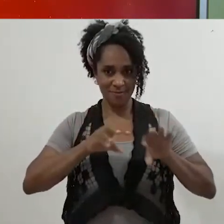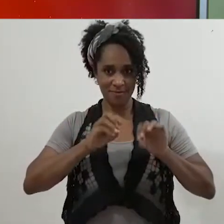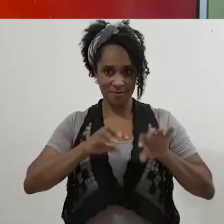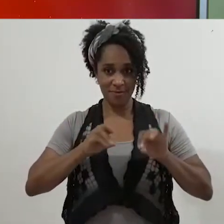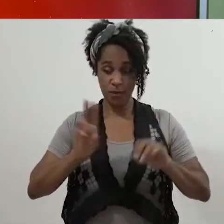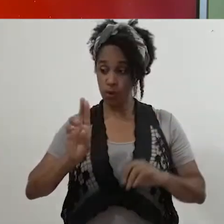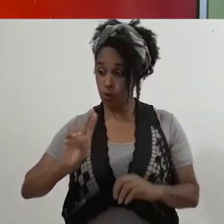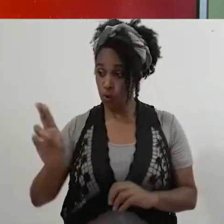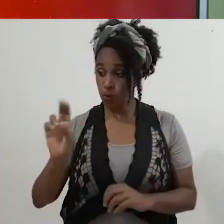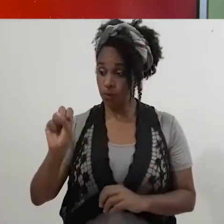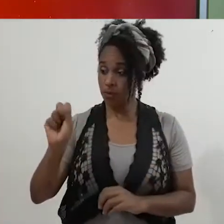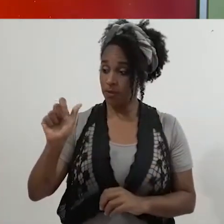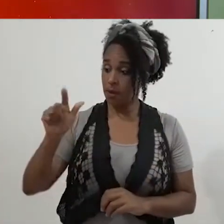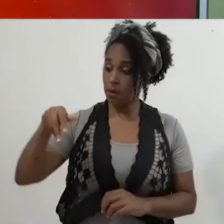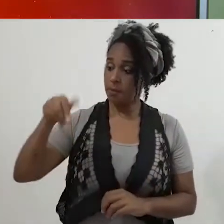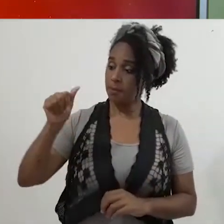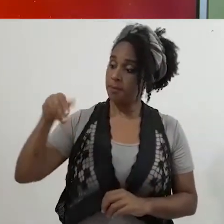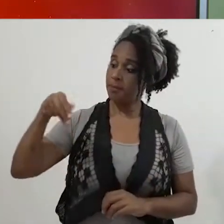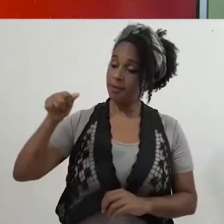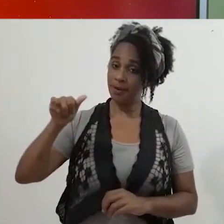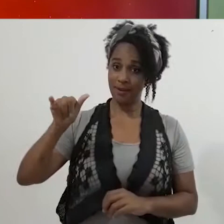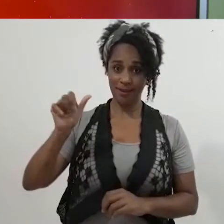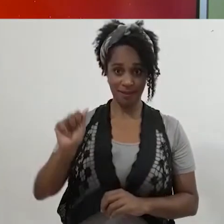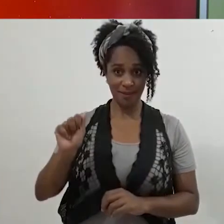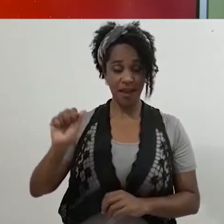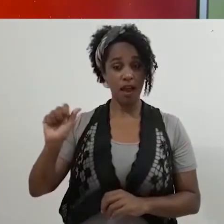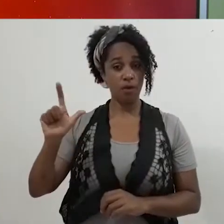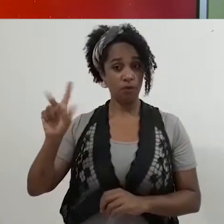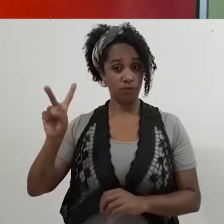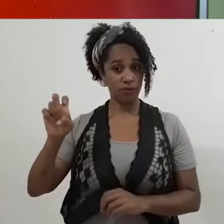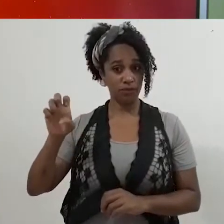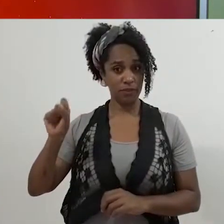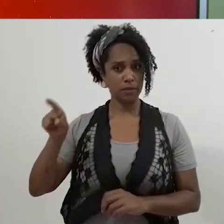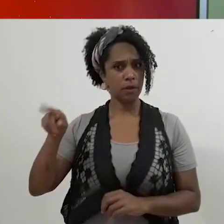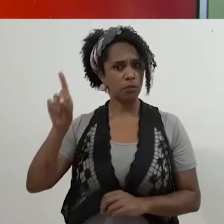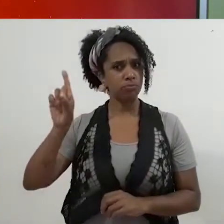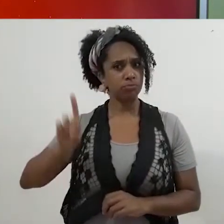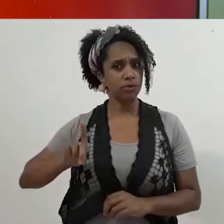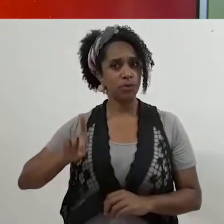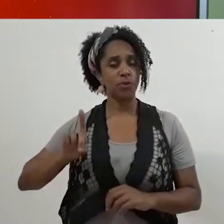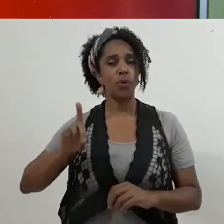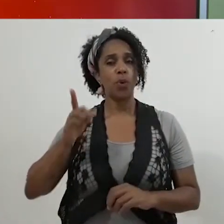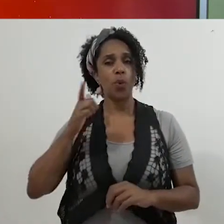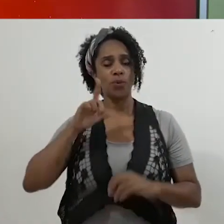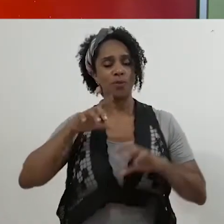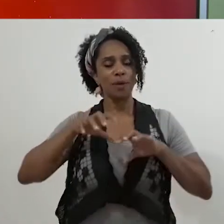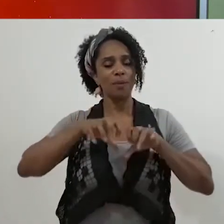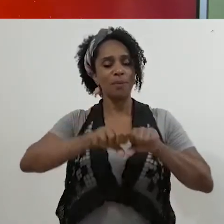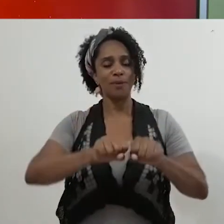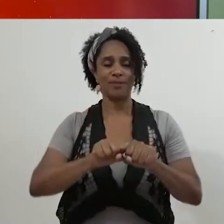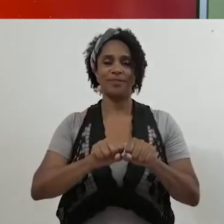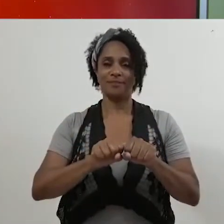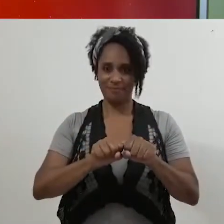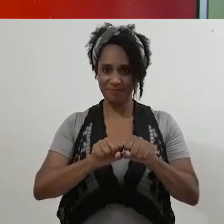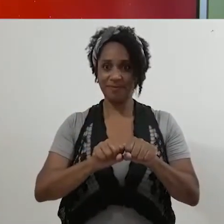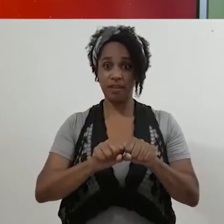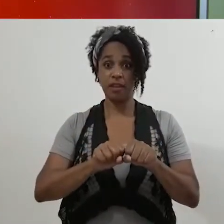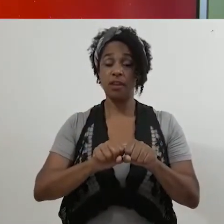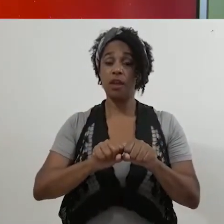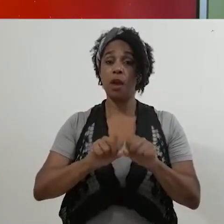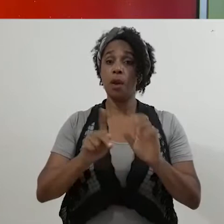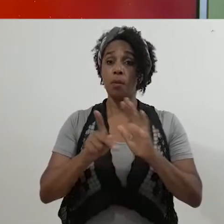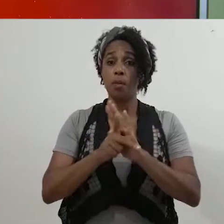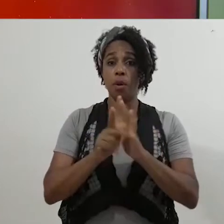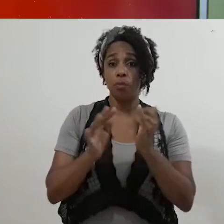assuntos educacionais, Selma Maia Rodrigues de Andrade Alves, foi empossada como diretora